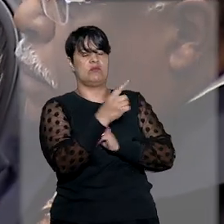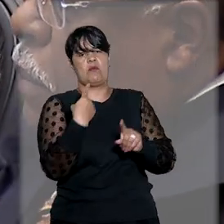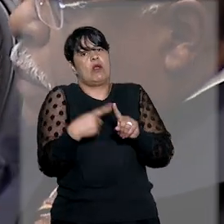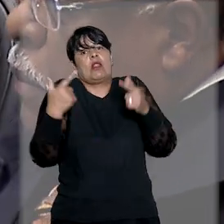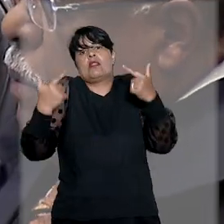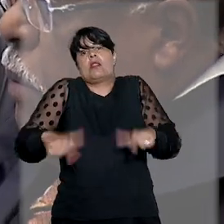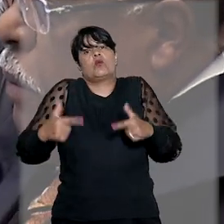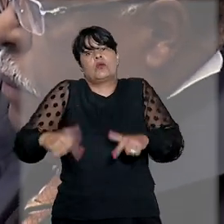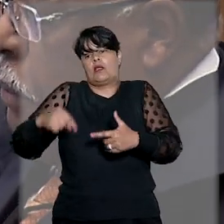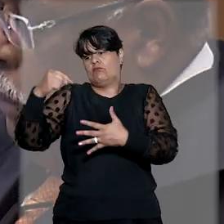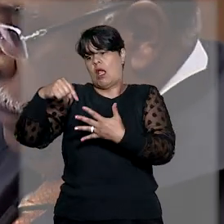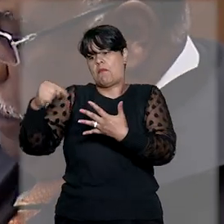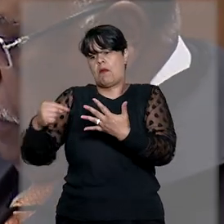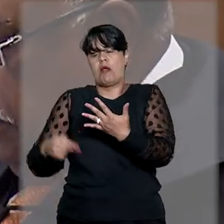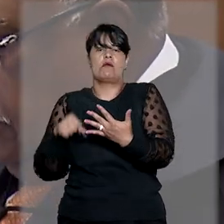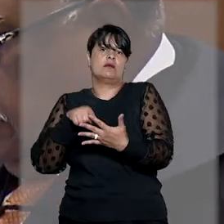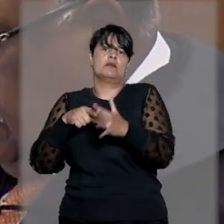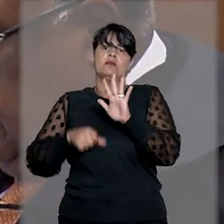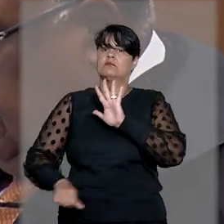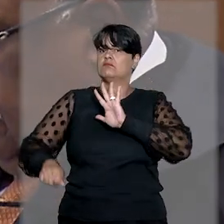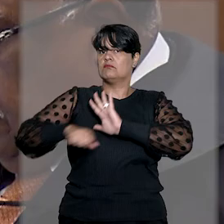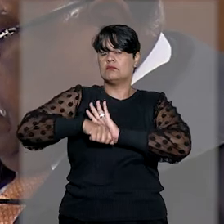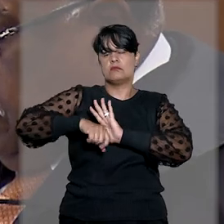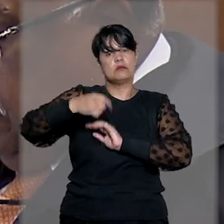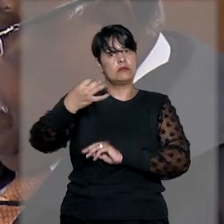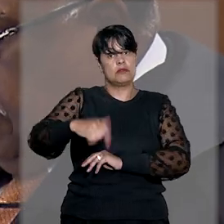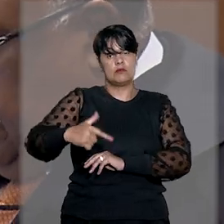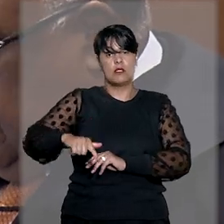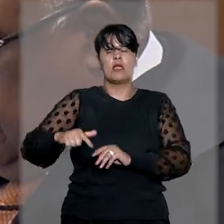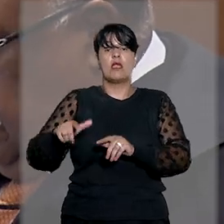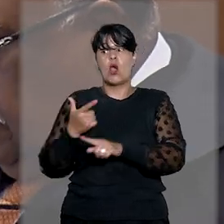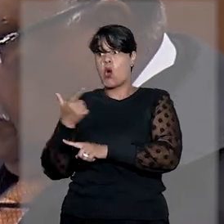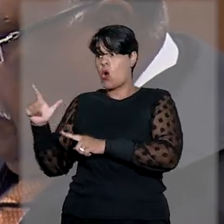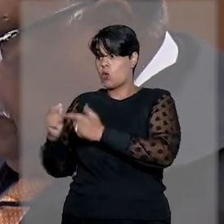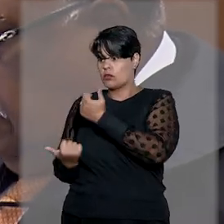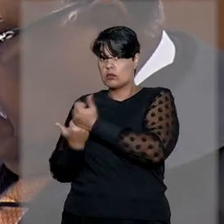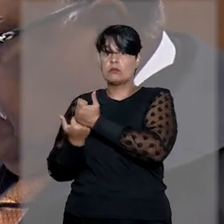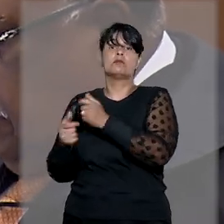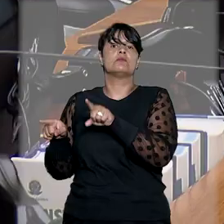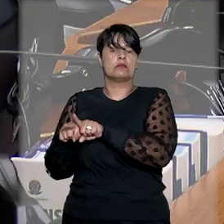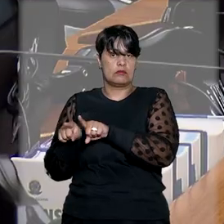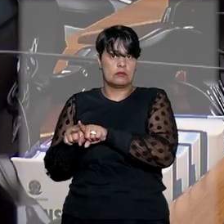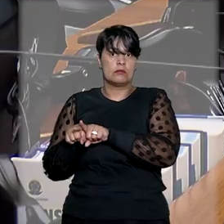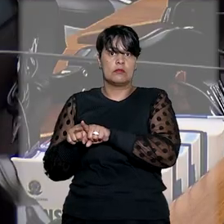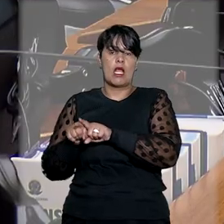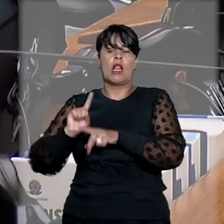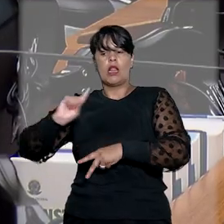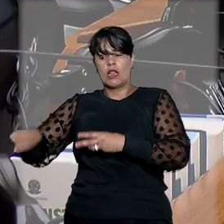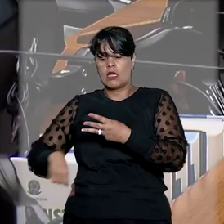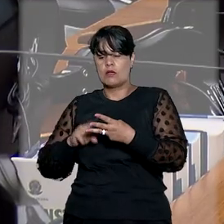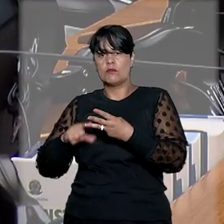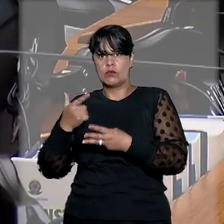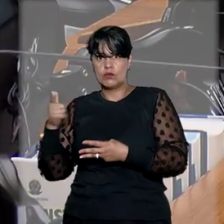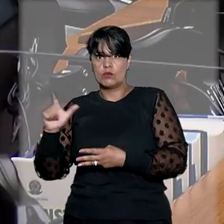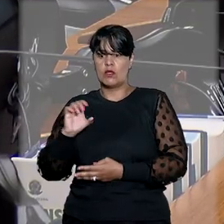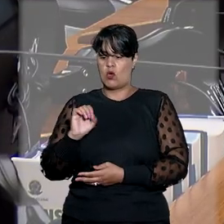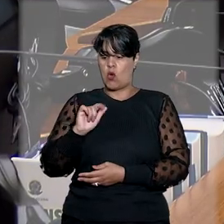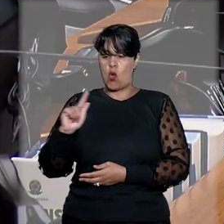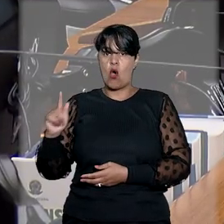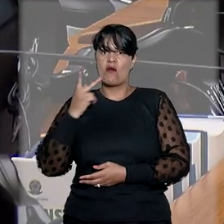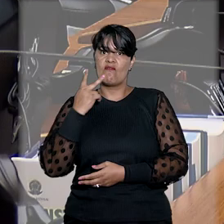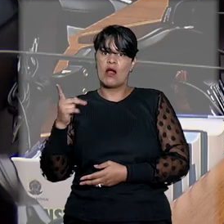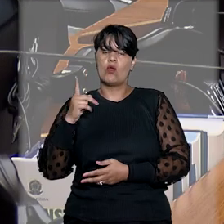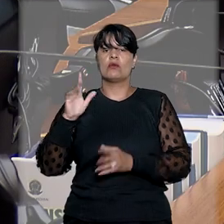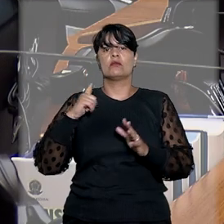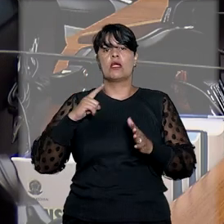configurado esse tipo penal, voto que foi seguido pelo ministro Benedito Gonçalves. Na sequência, o ministro Og Fernandes